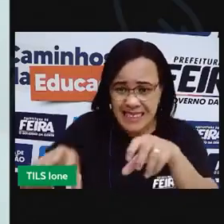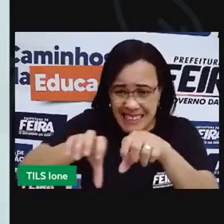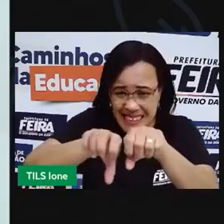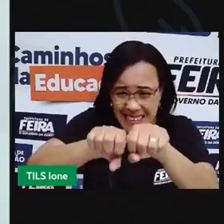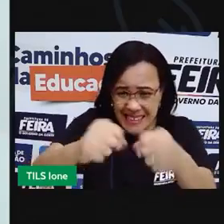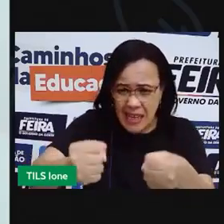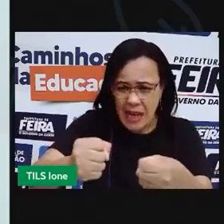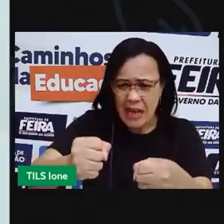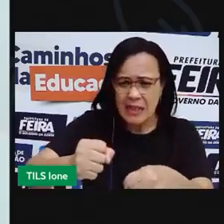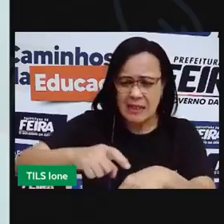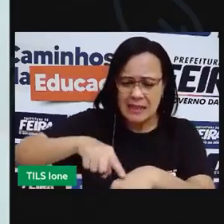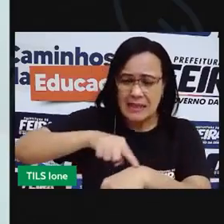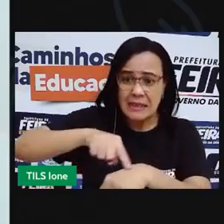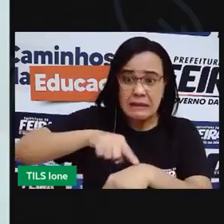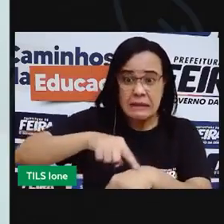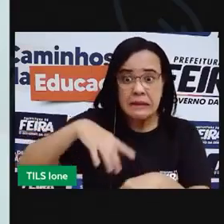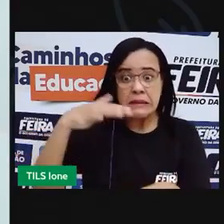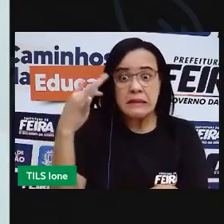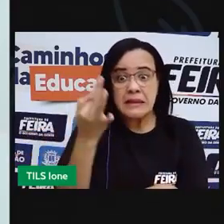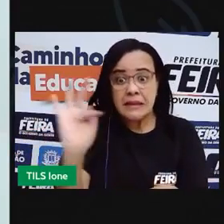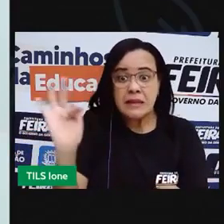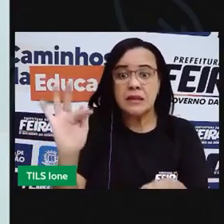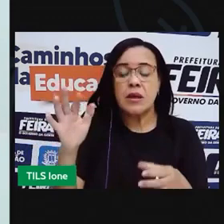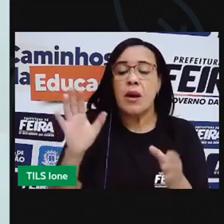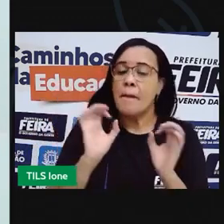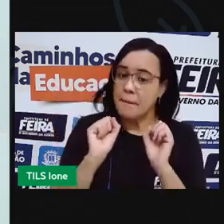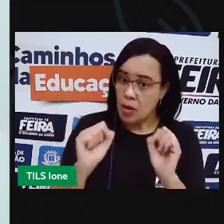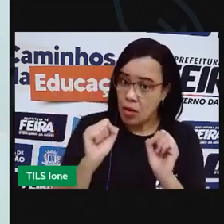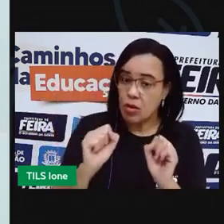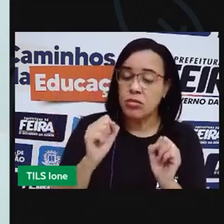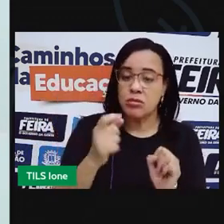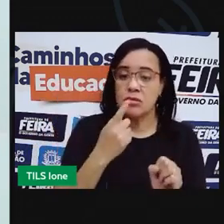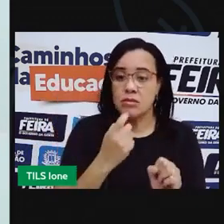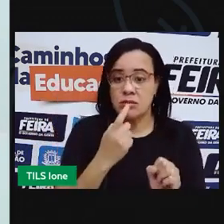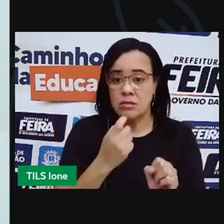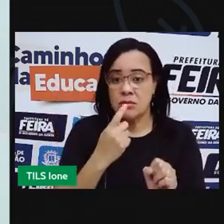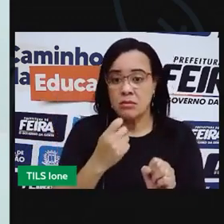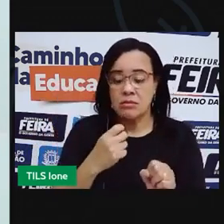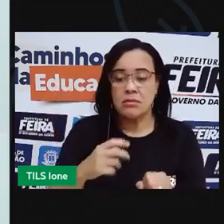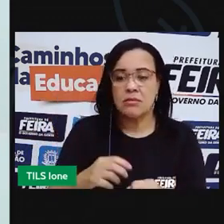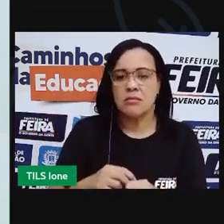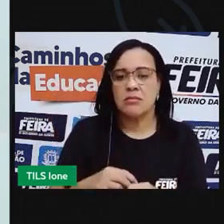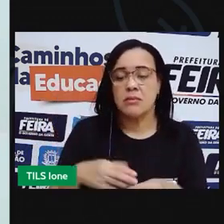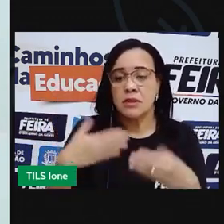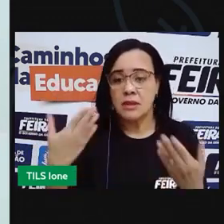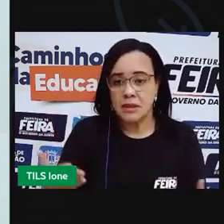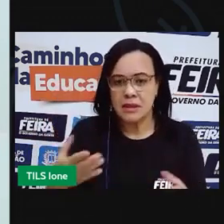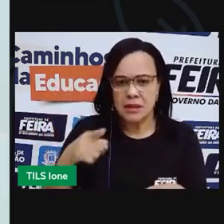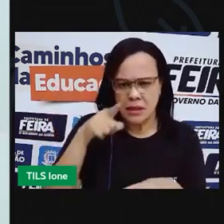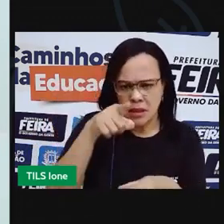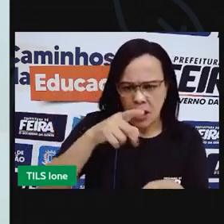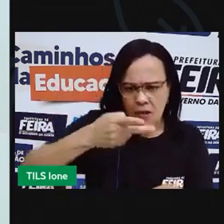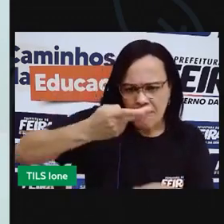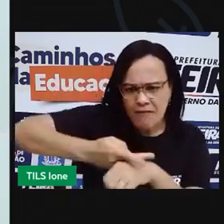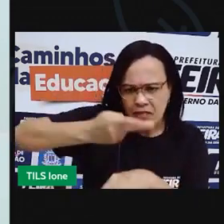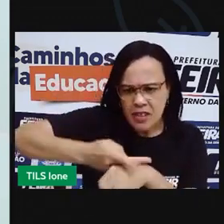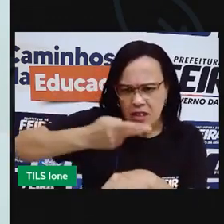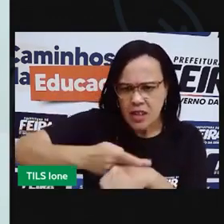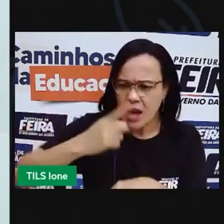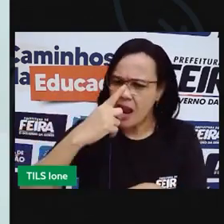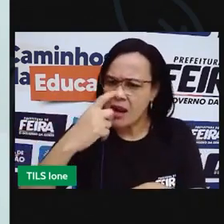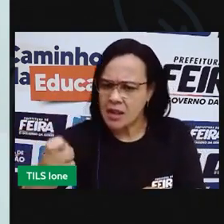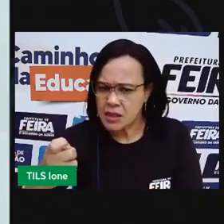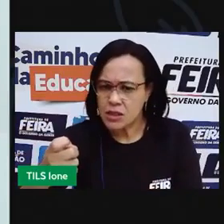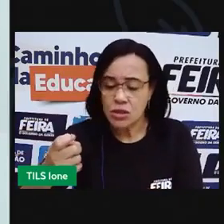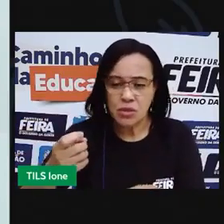machucar então quando a gente for fazer o descarte de vidro sagrado a gente precisa tomar todos os